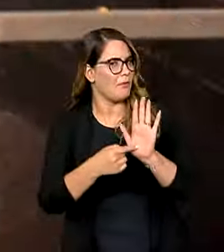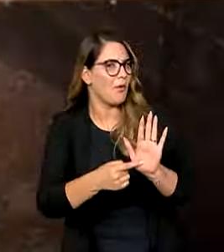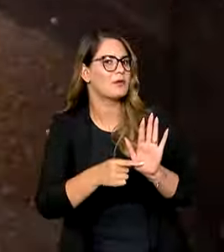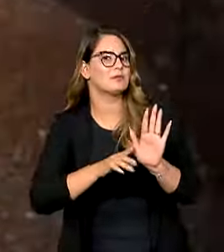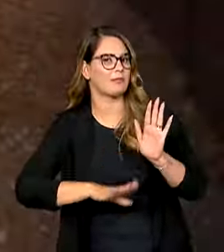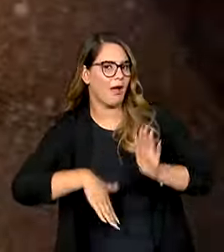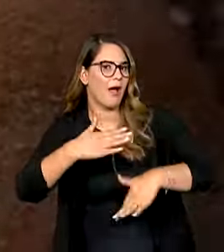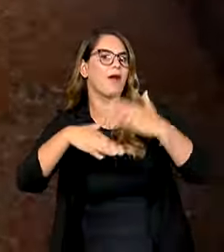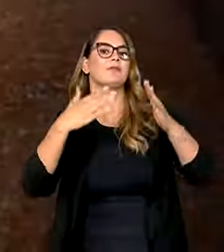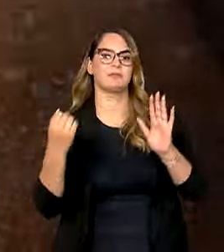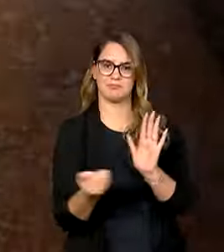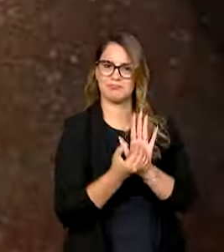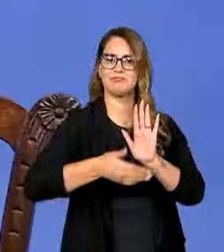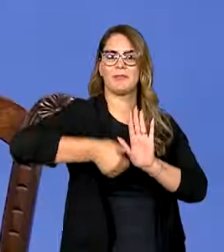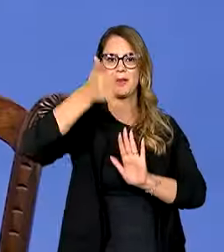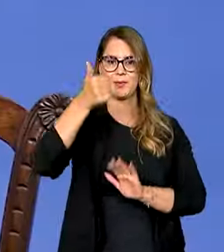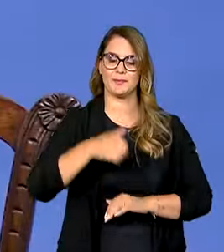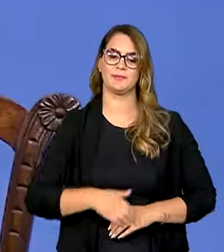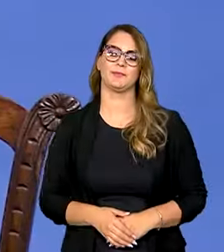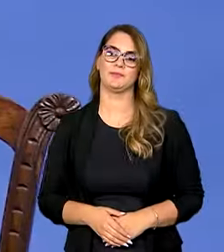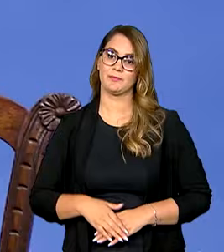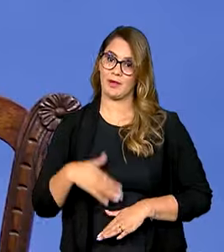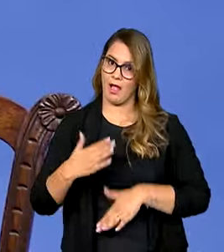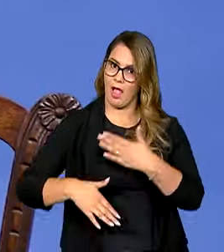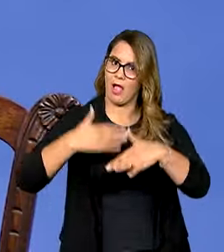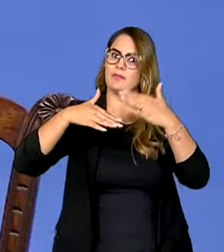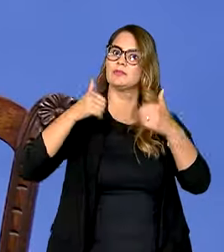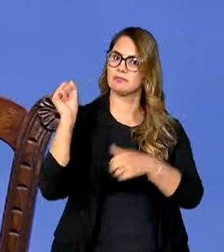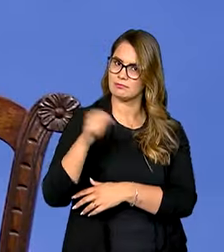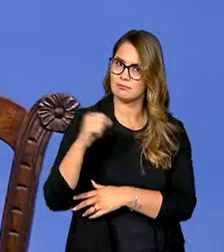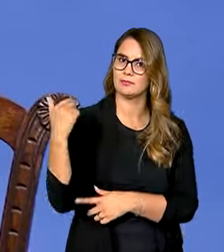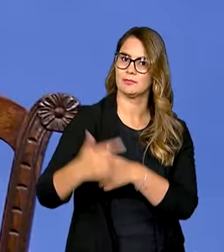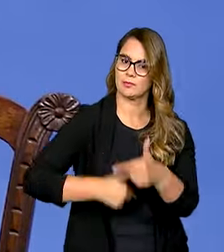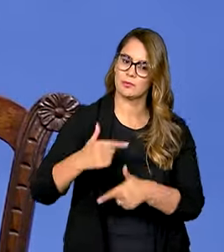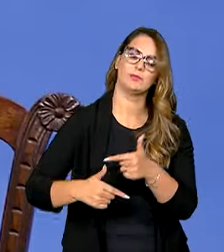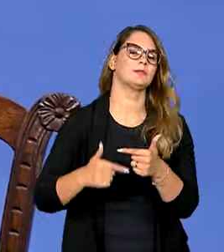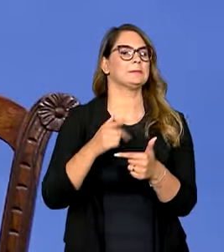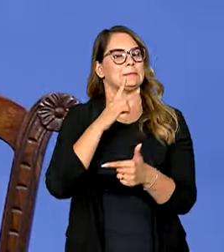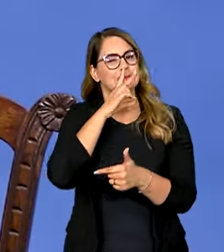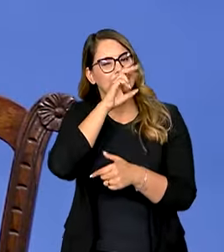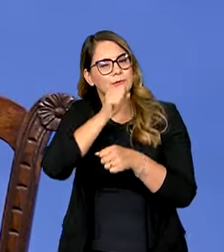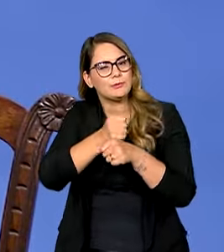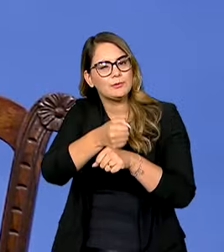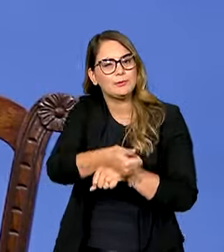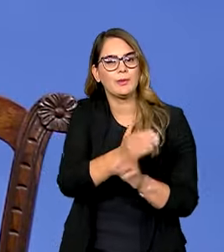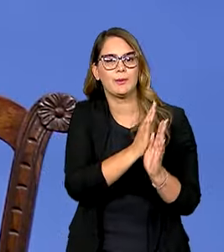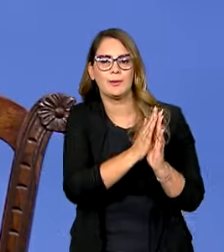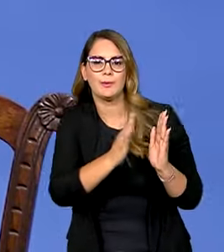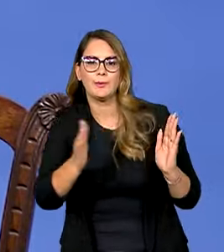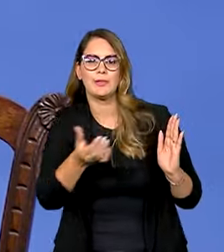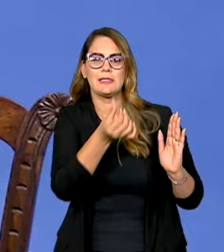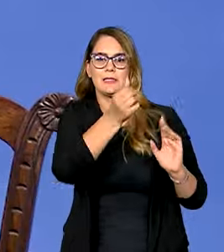avanços significativos. Avançamos muito. Então, o trabalho viria muito intenso nesses seis meses de presidência